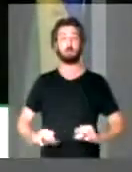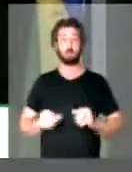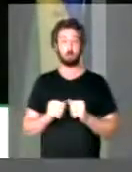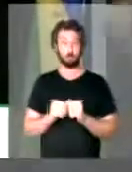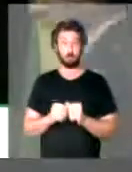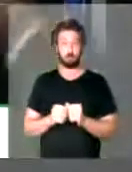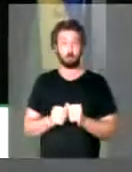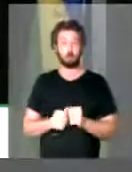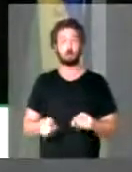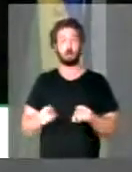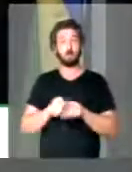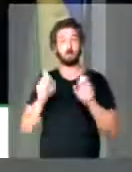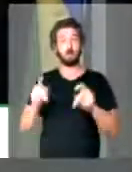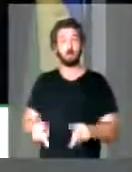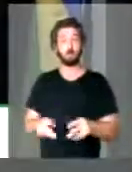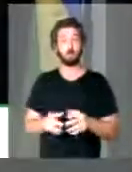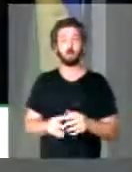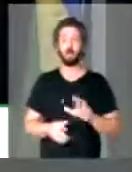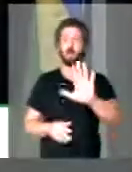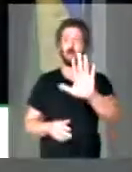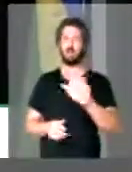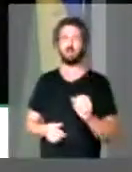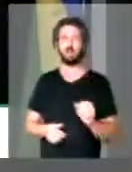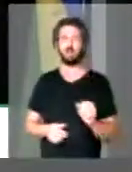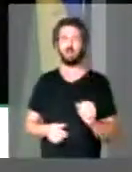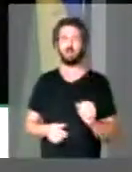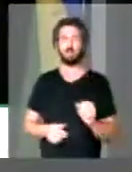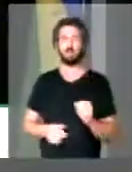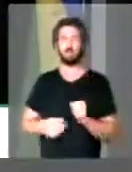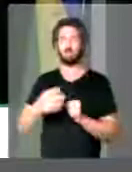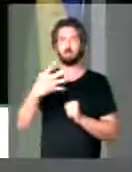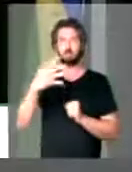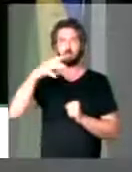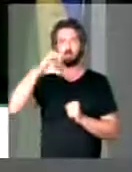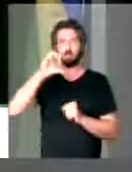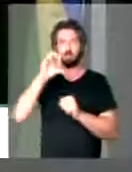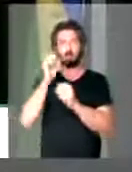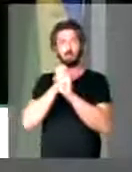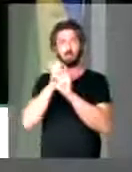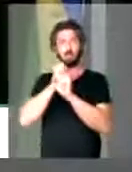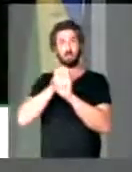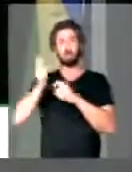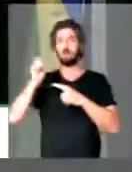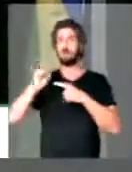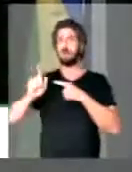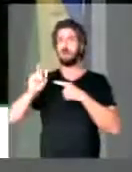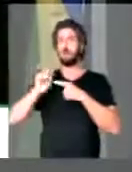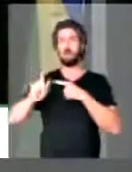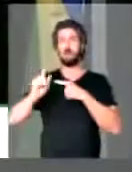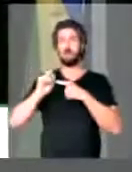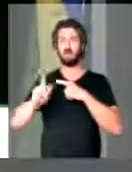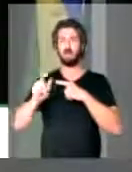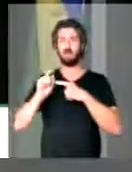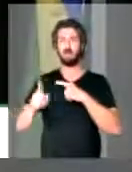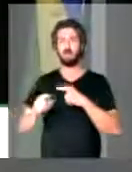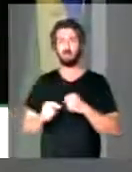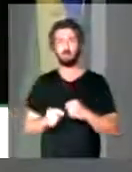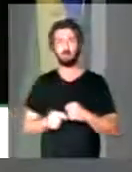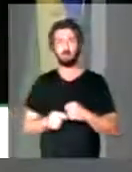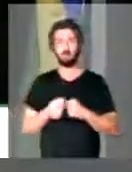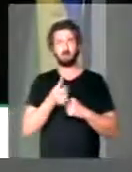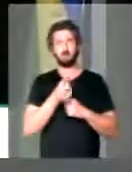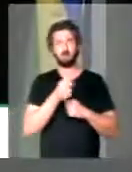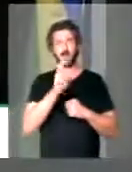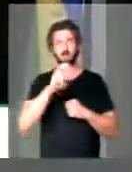e da aposentadoria. Ora, 49 anos de contribuição, 65